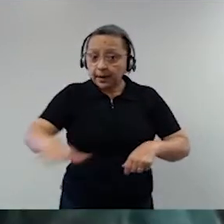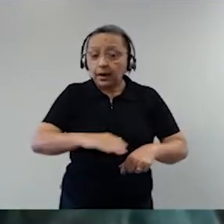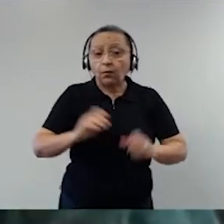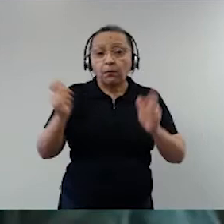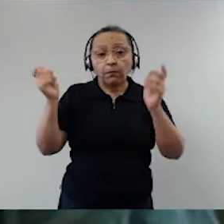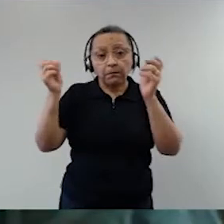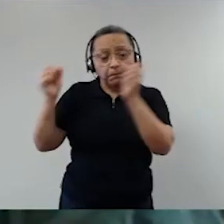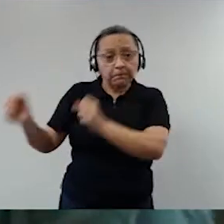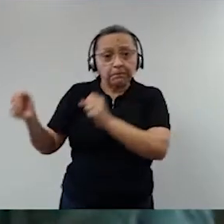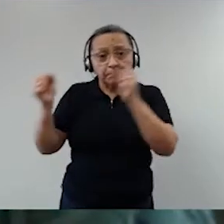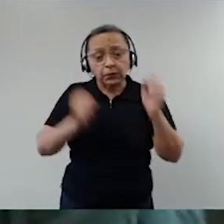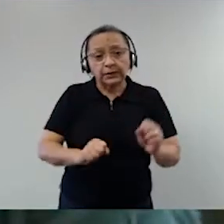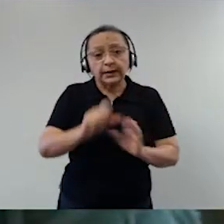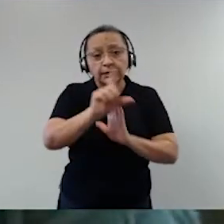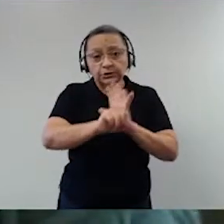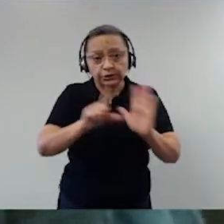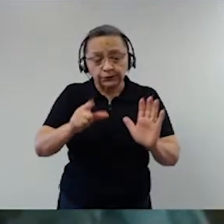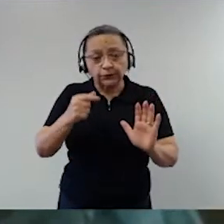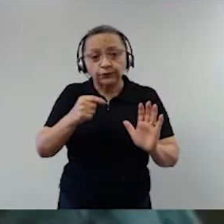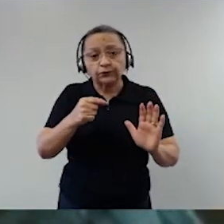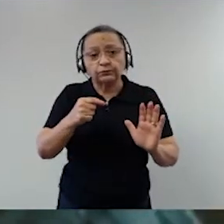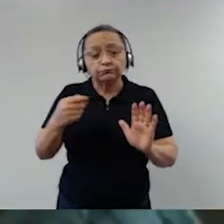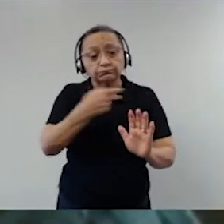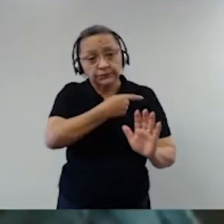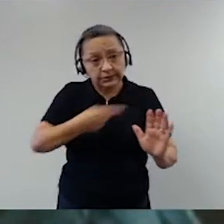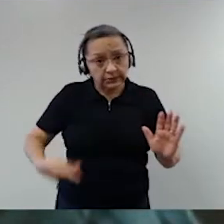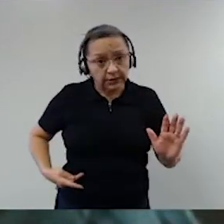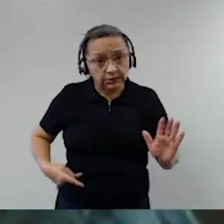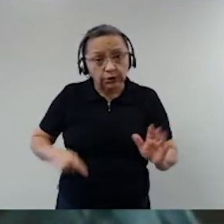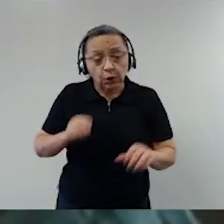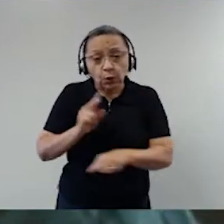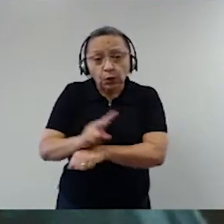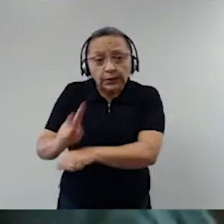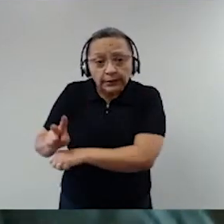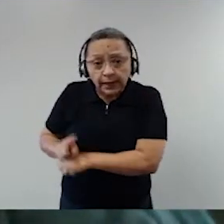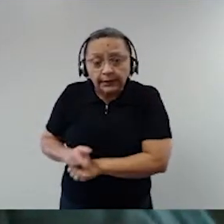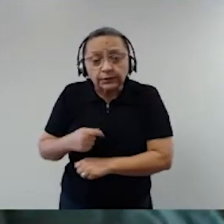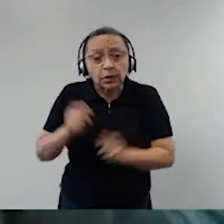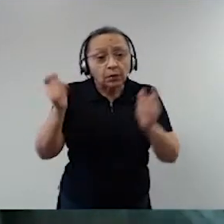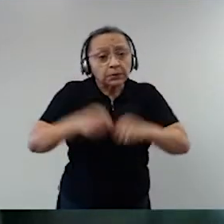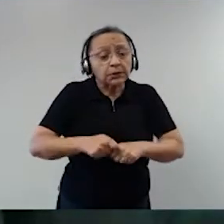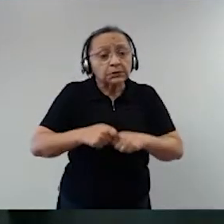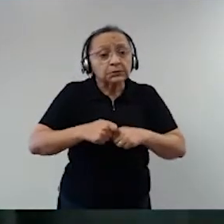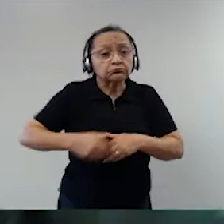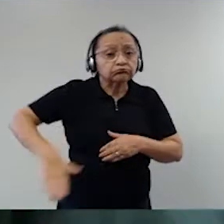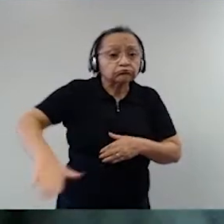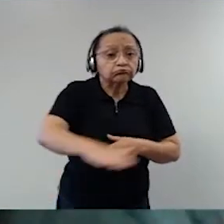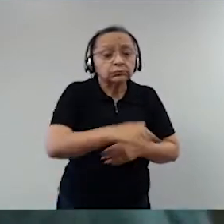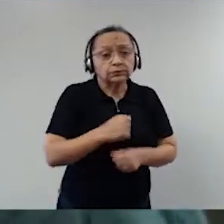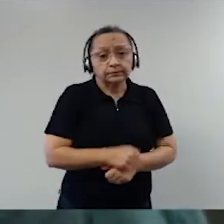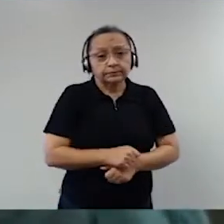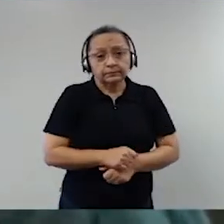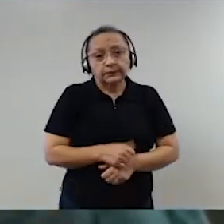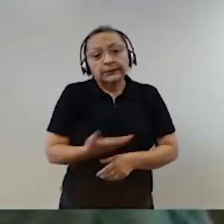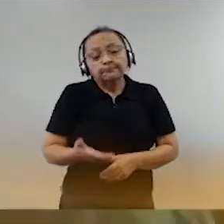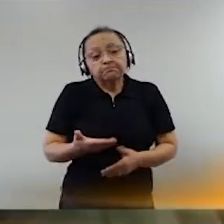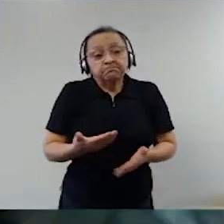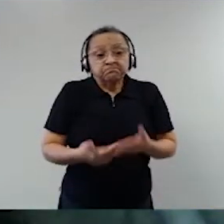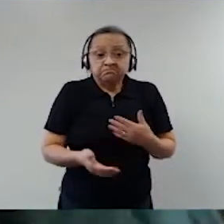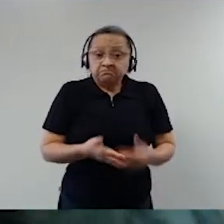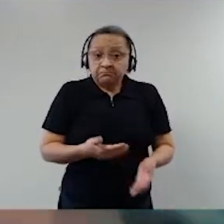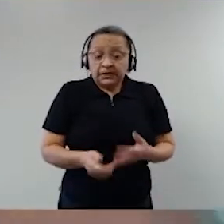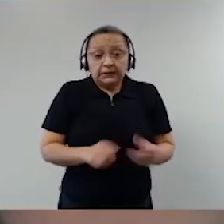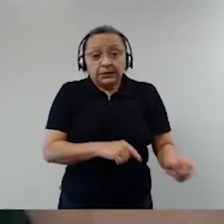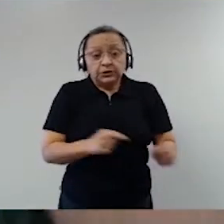zelar pela sua competência normativa perante os outros poderes. Então, independentes harmônicos,